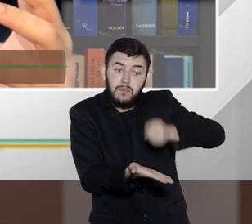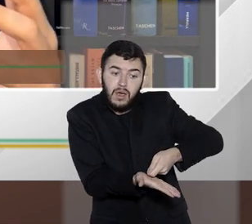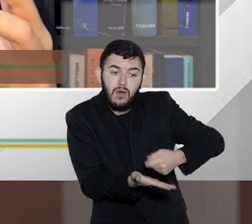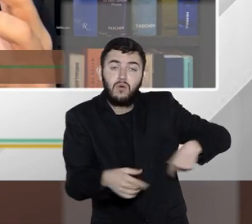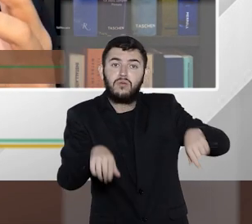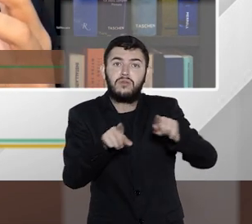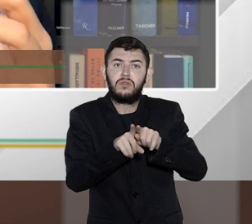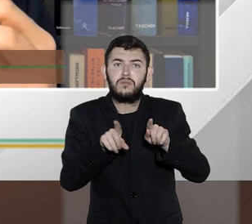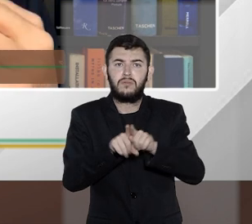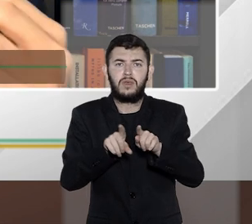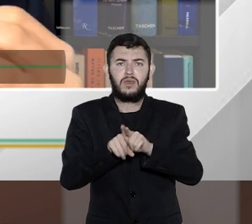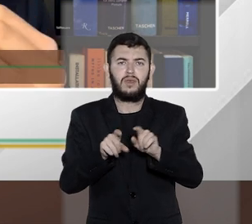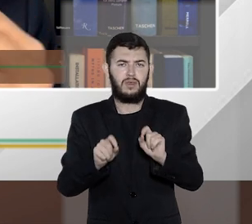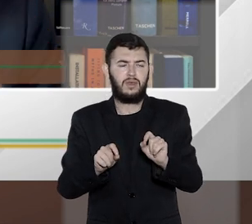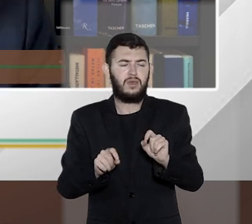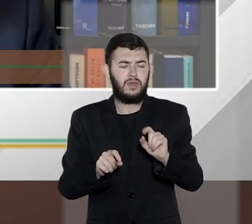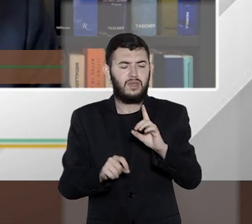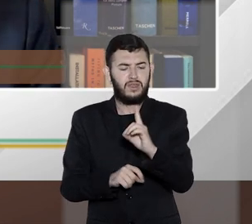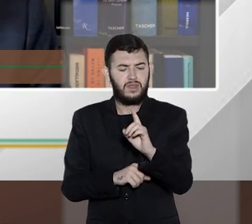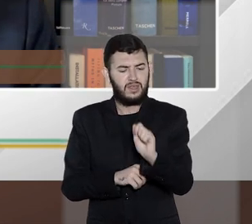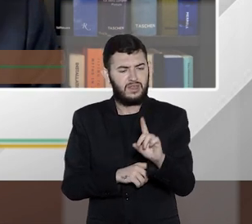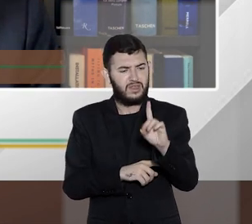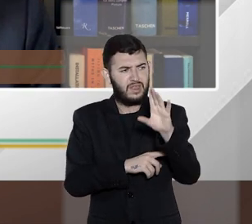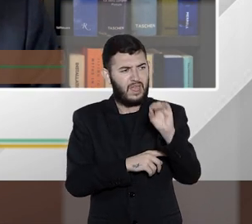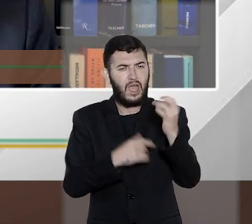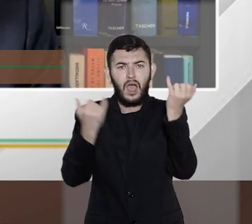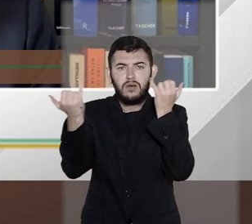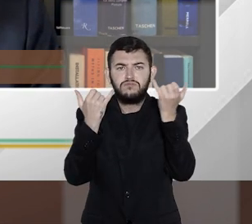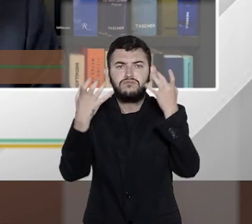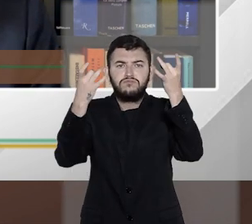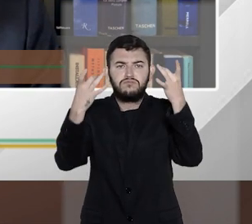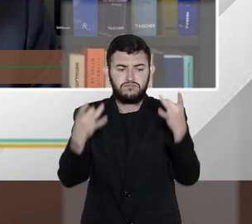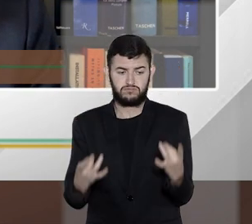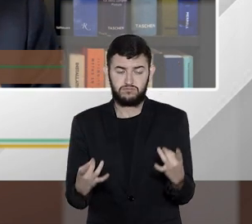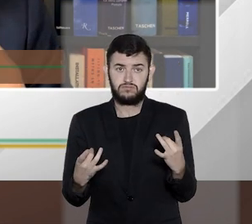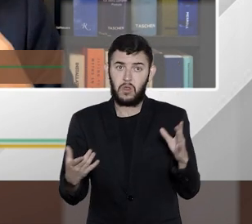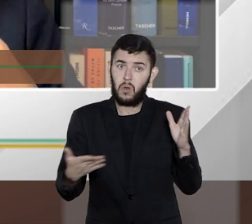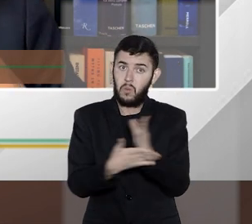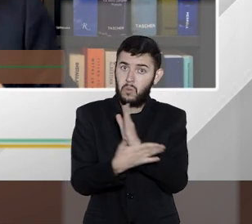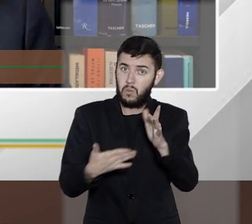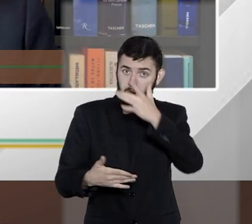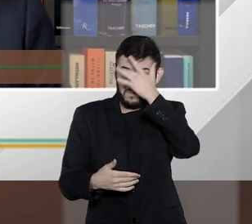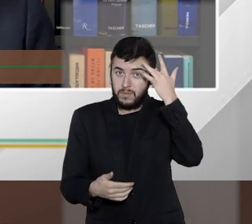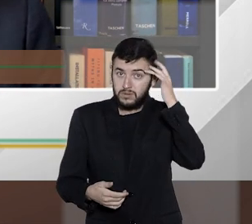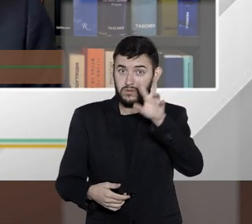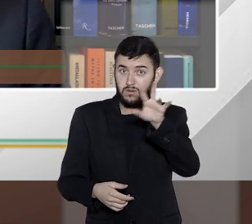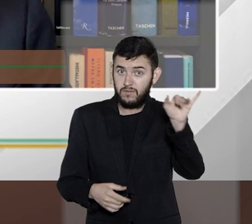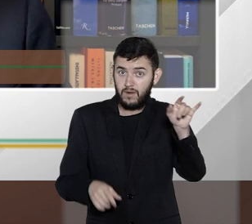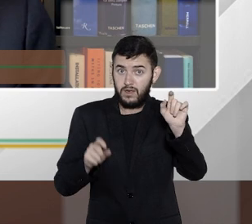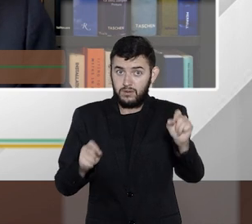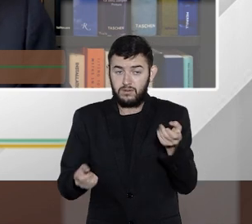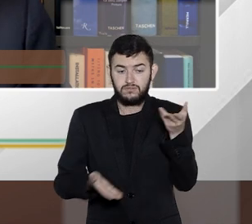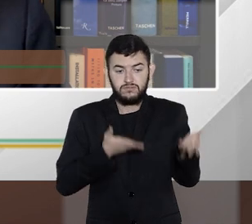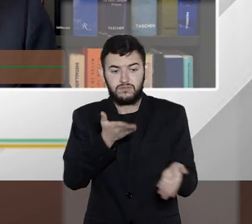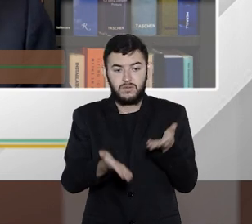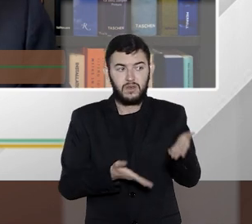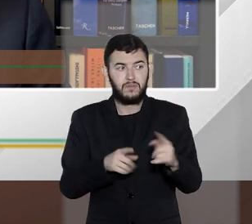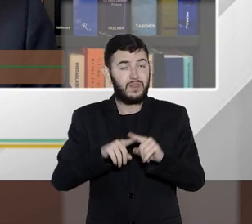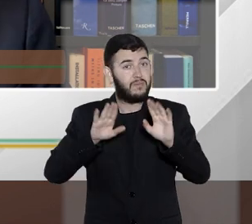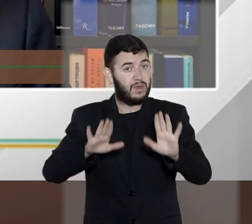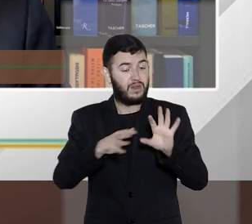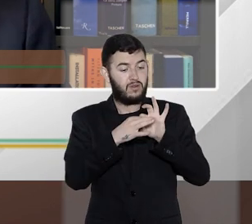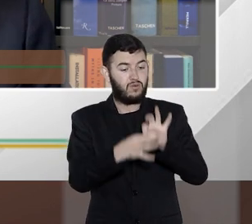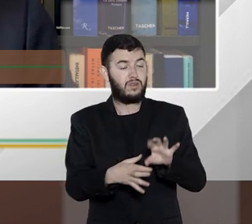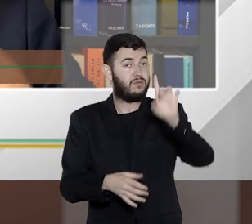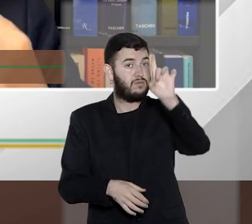esses dados acumulados, eles vão ser tratados por alguém. No caso concreto do direito tributário, esses dados